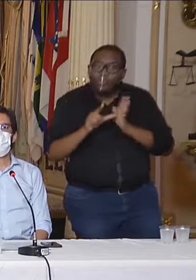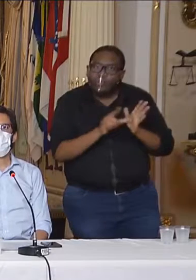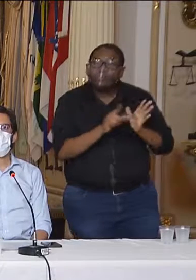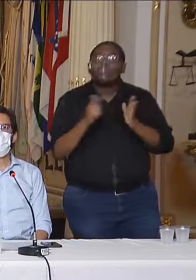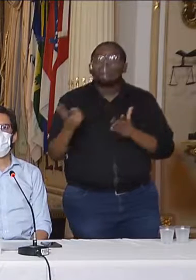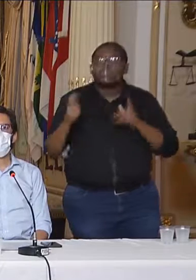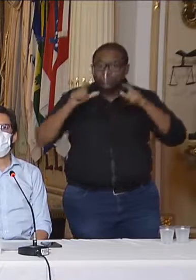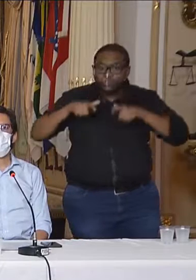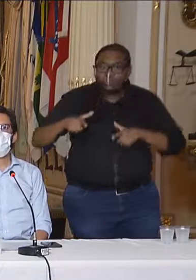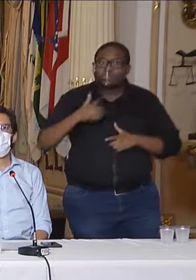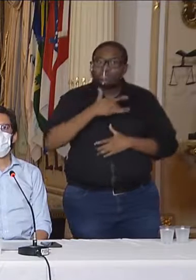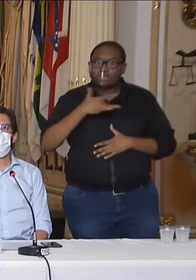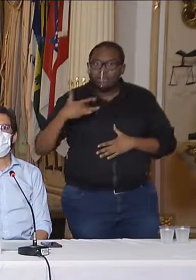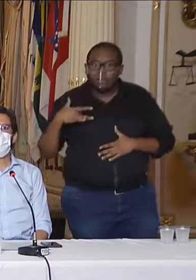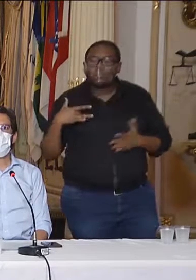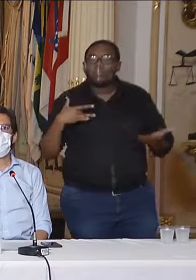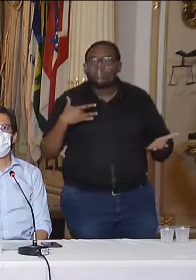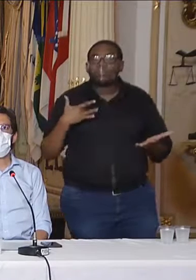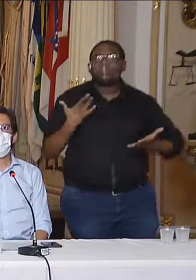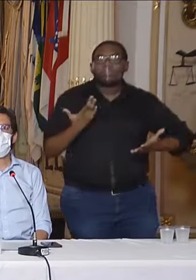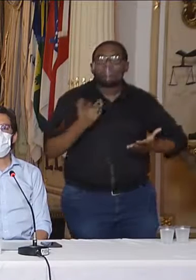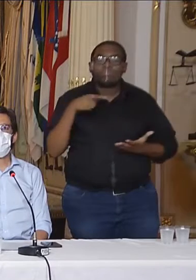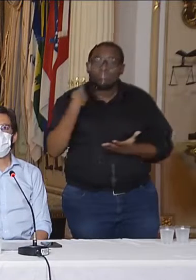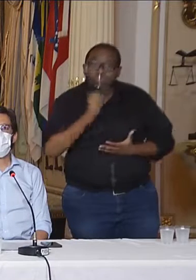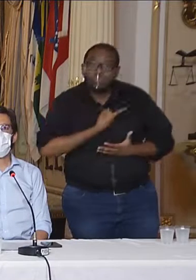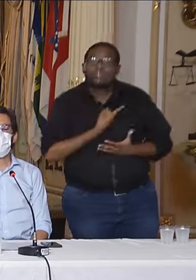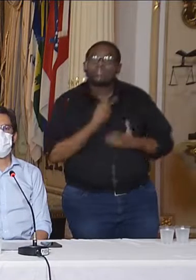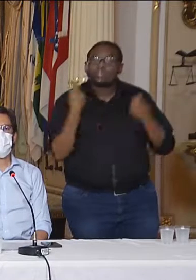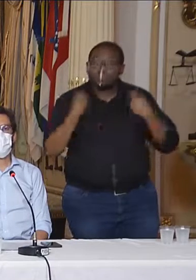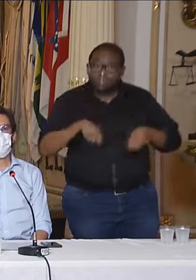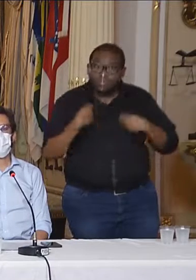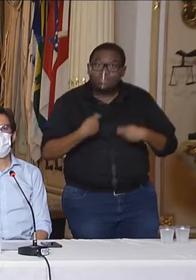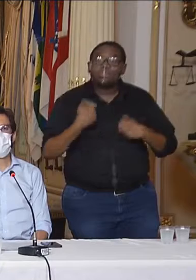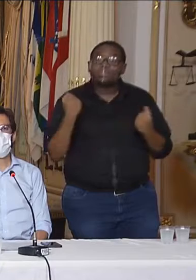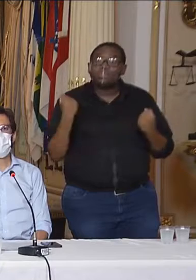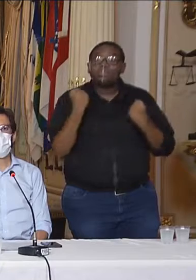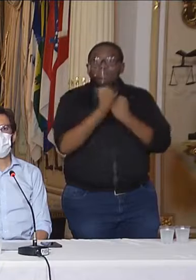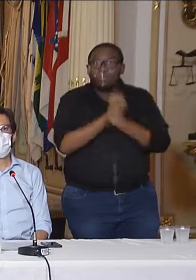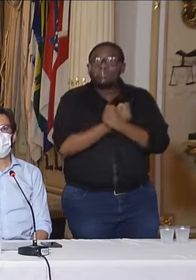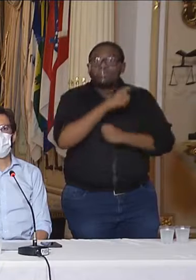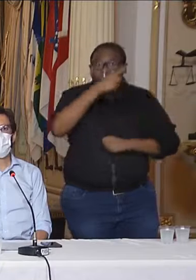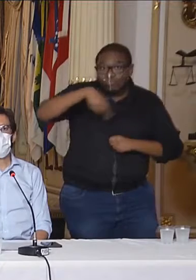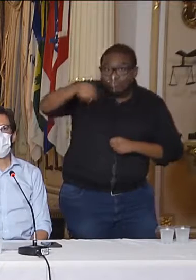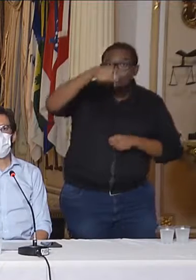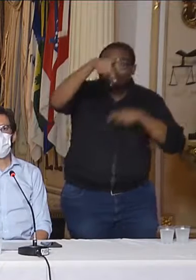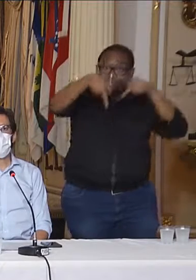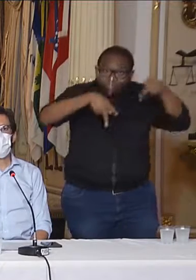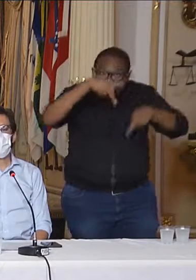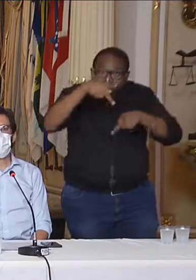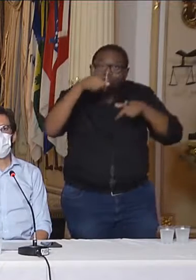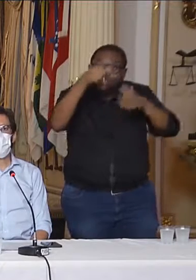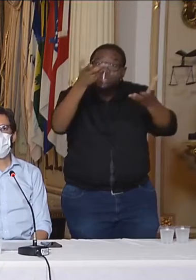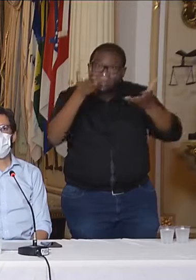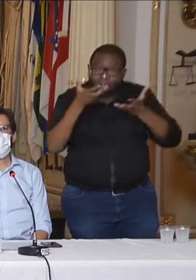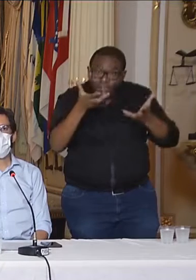Obviamente, nós não somos onipresentes. Precisamos, inclusive, do apoio da própria população. A população quer